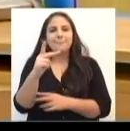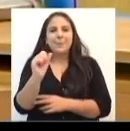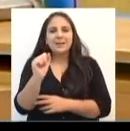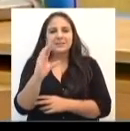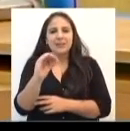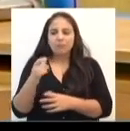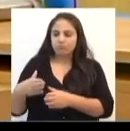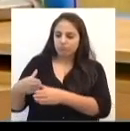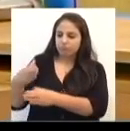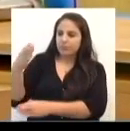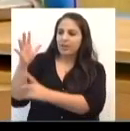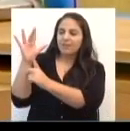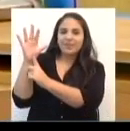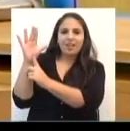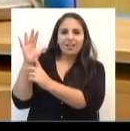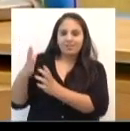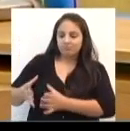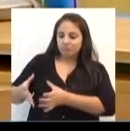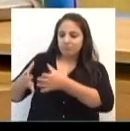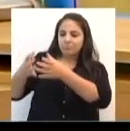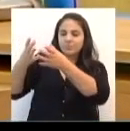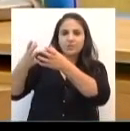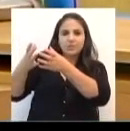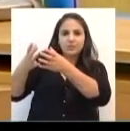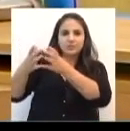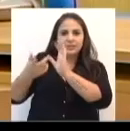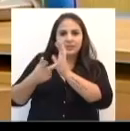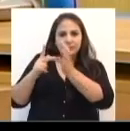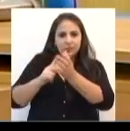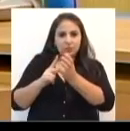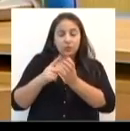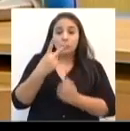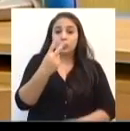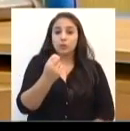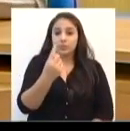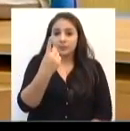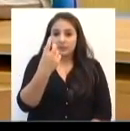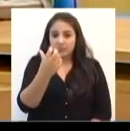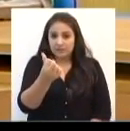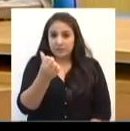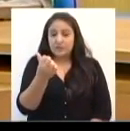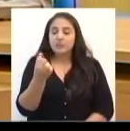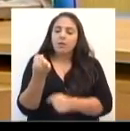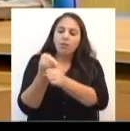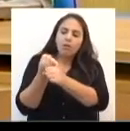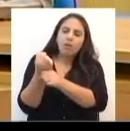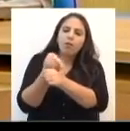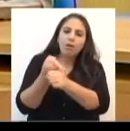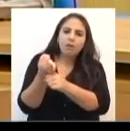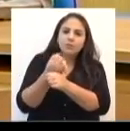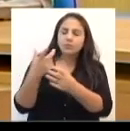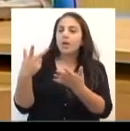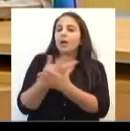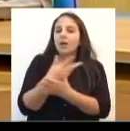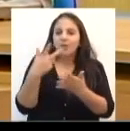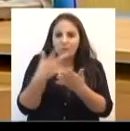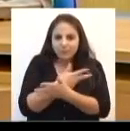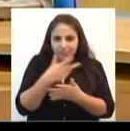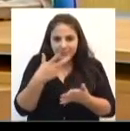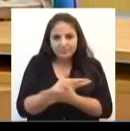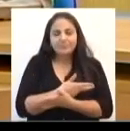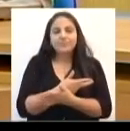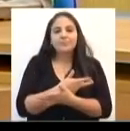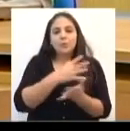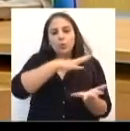aqui o grande símbolo, que é já há 2016 anos, que acontece, que é